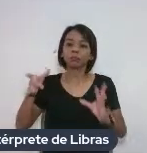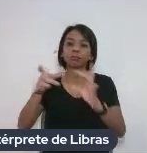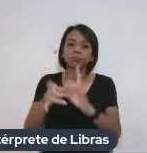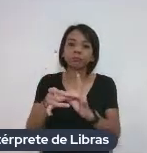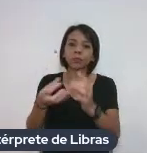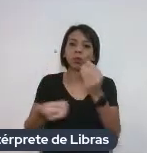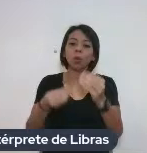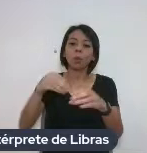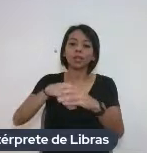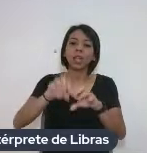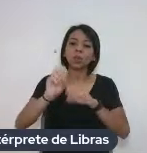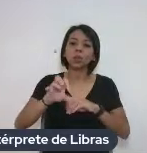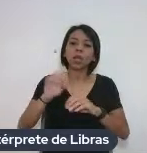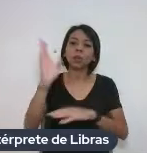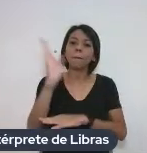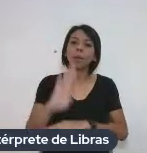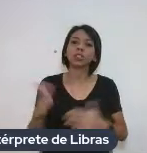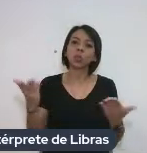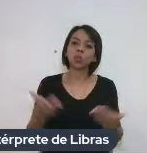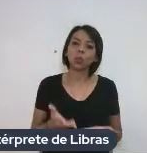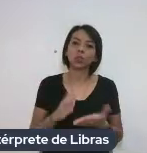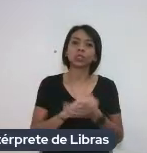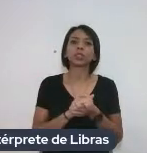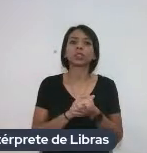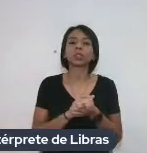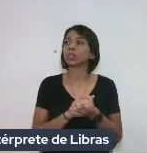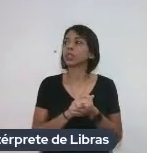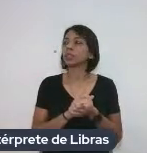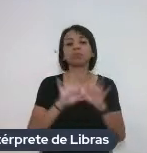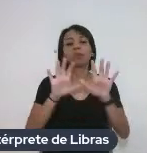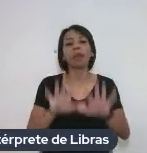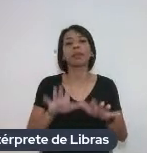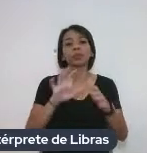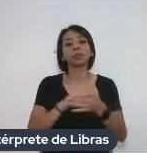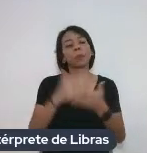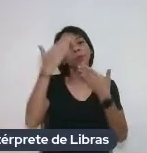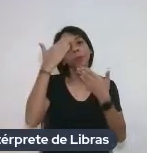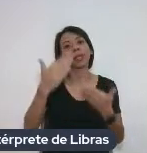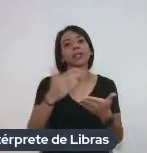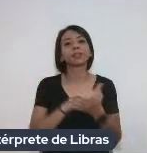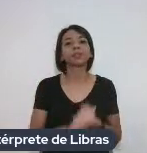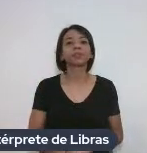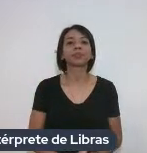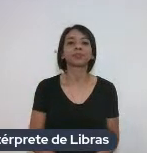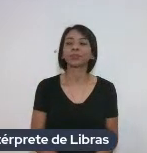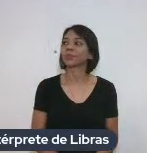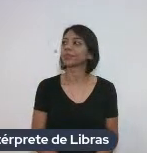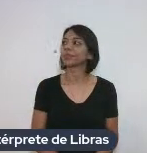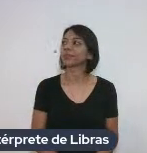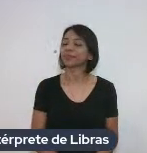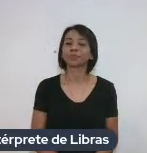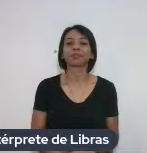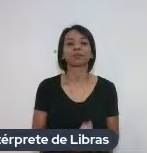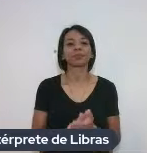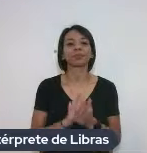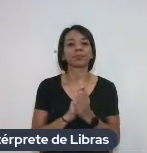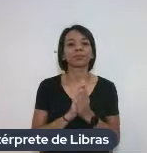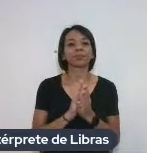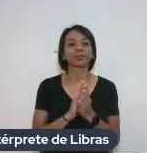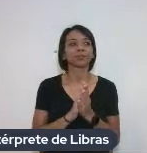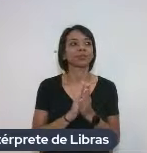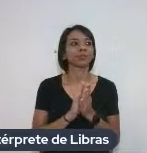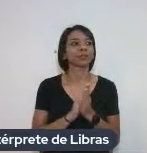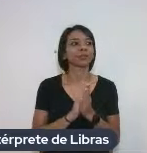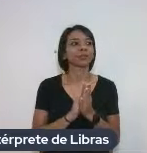a gente tem na educação no Brasil hoje. E é isso. Muito obrigada. Meu ouvido. Obrigada.